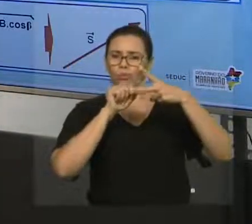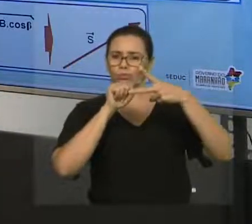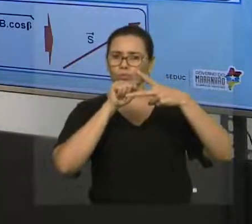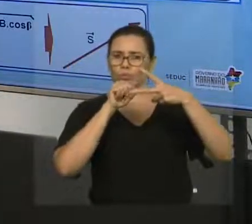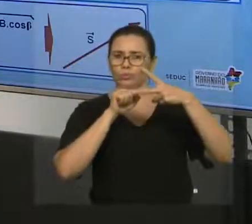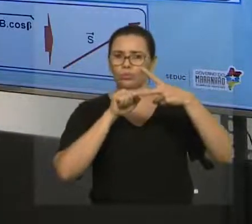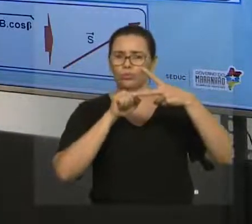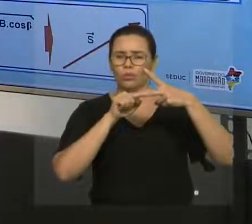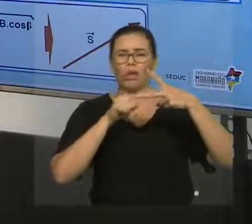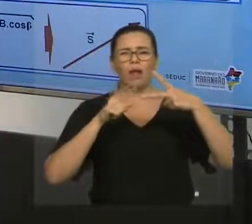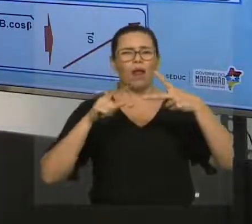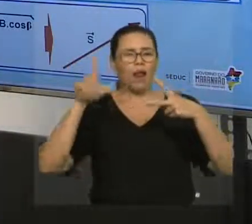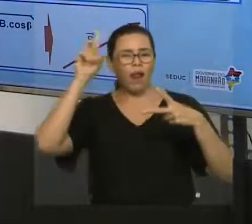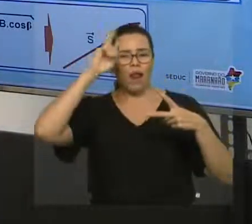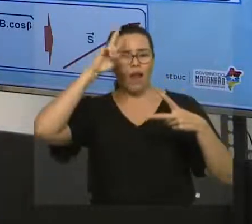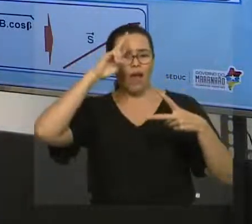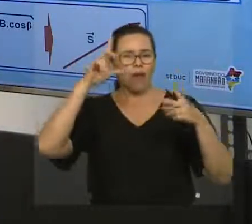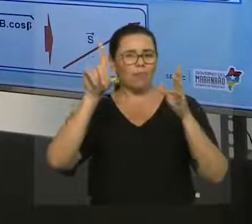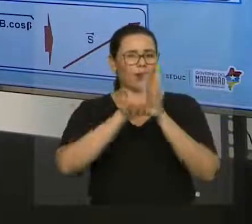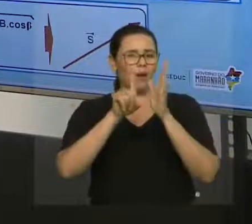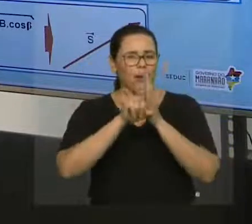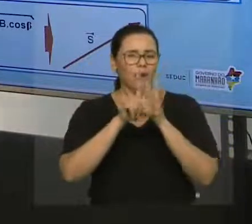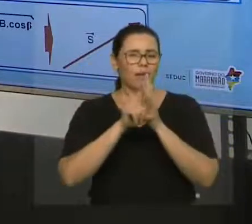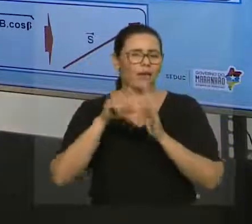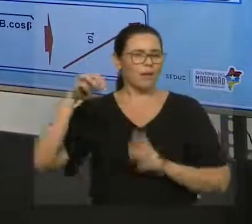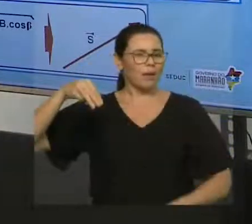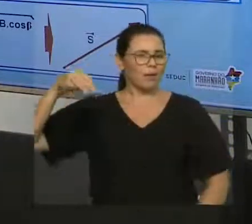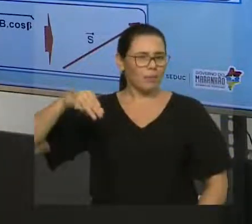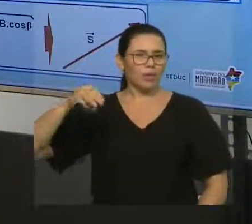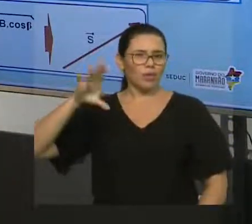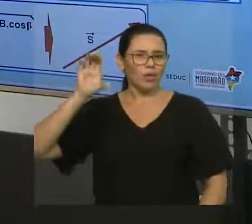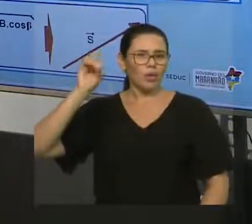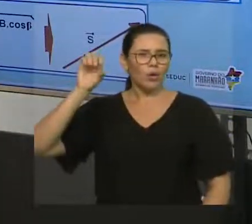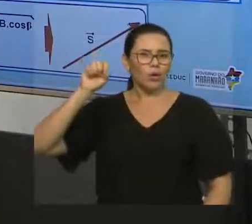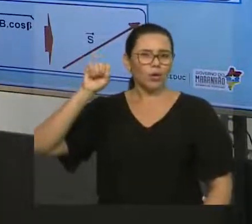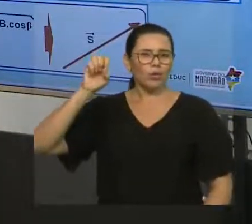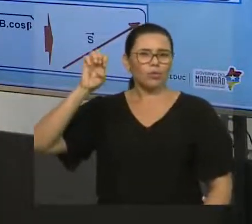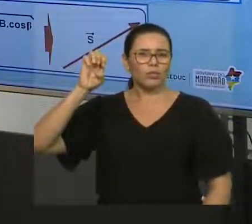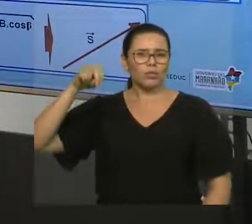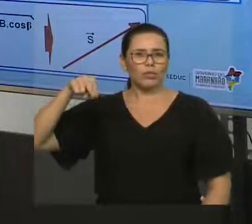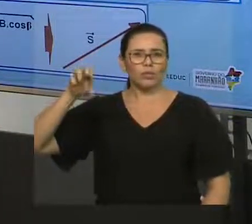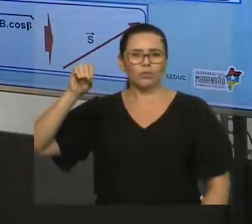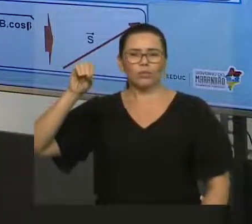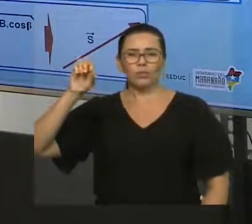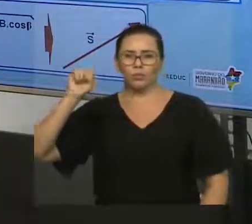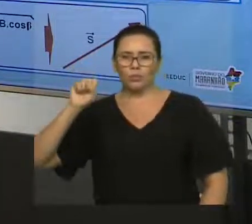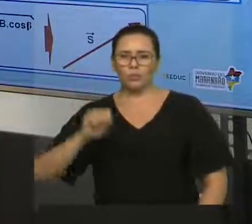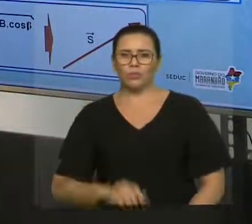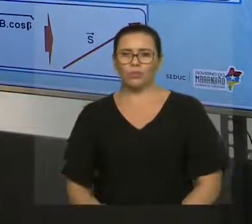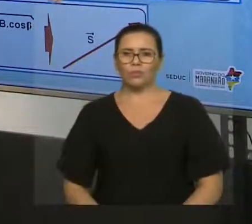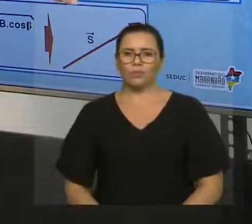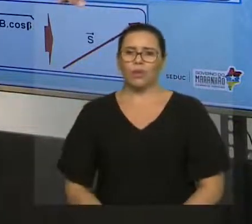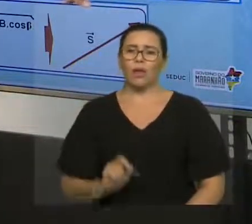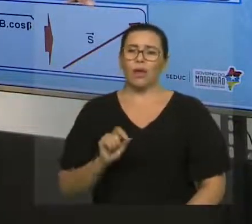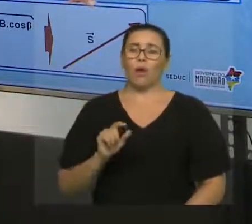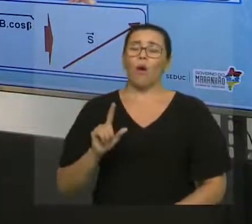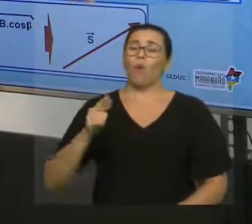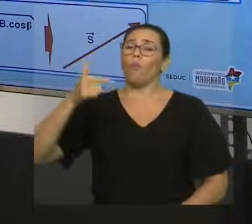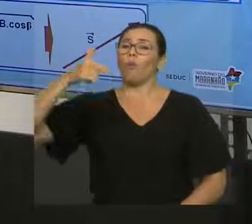dos cossenos lá no triângulo, lá na matemática, você ia pegar esse ângulo aqui. E aqui é menos.